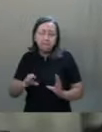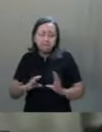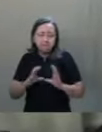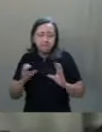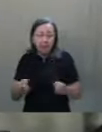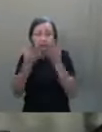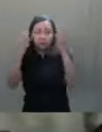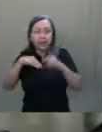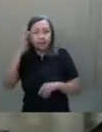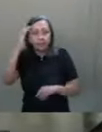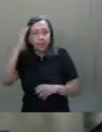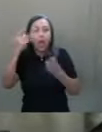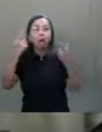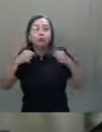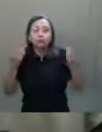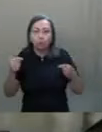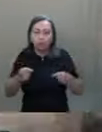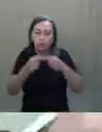cabia.